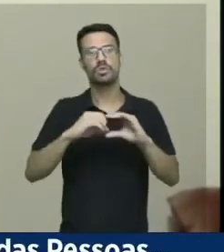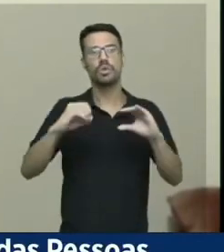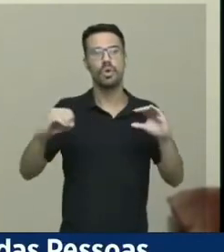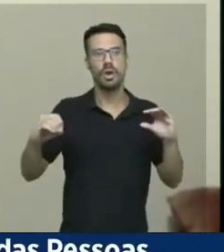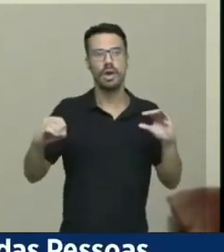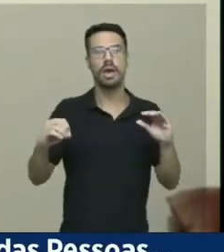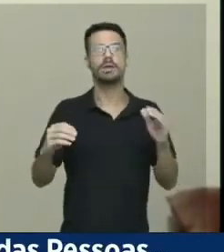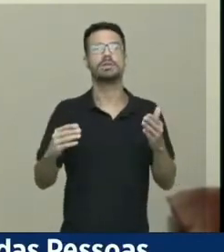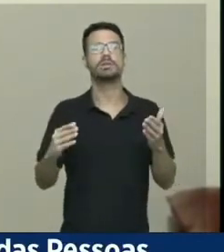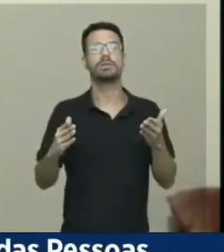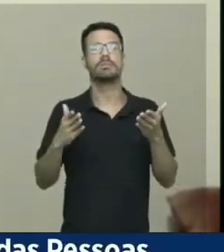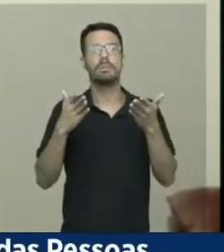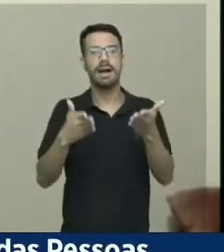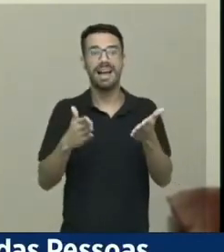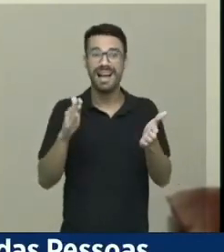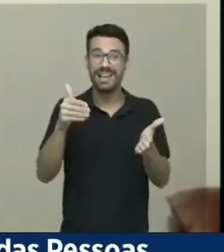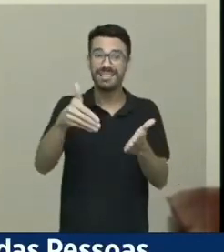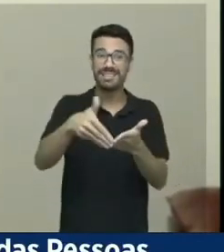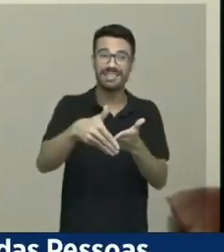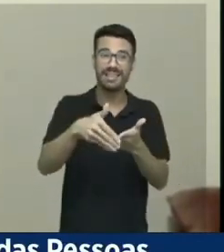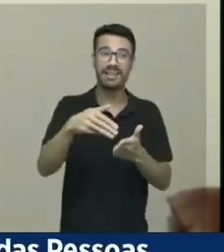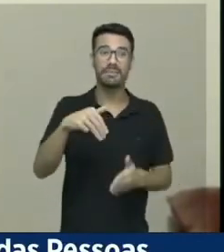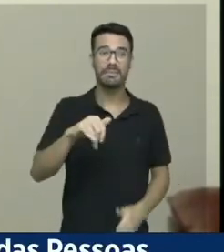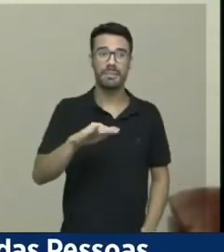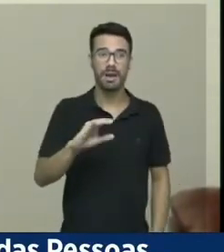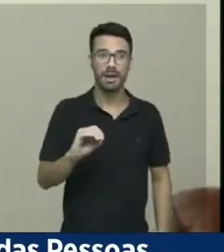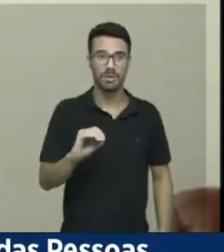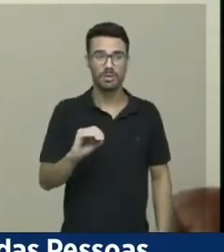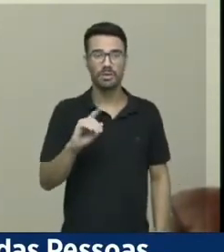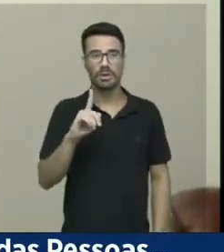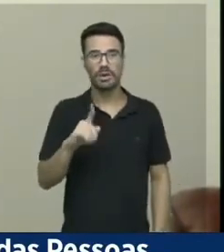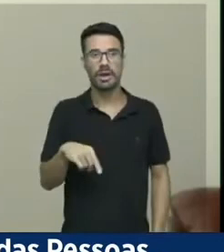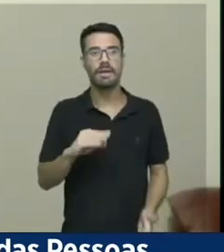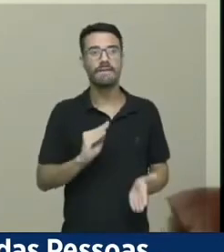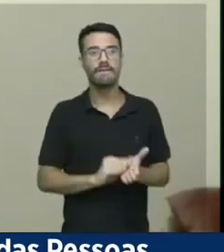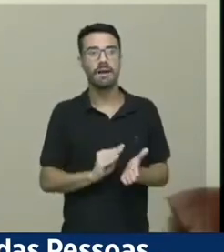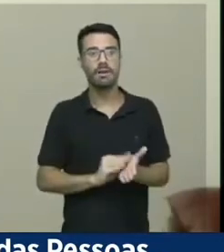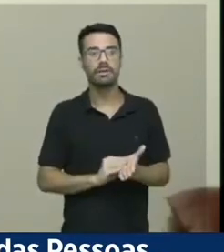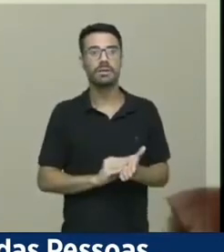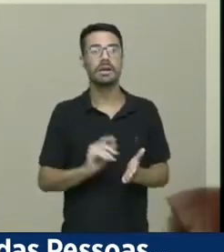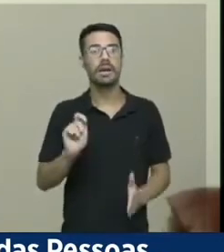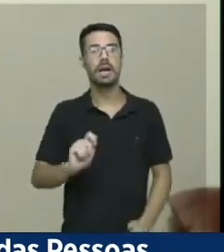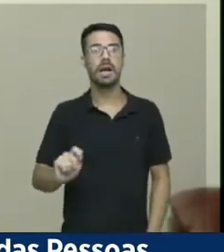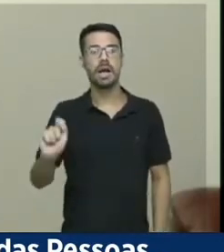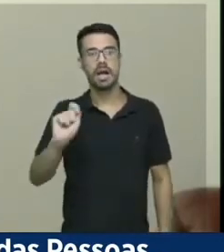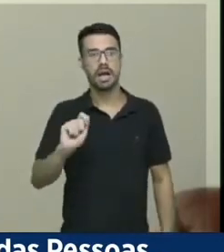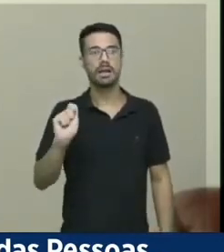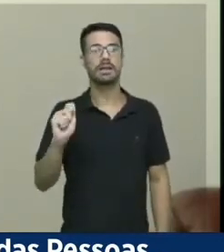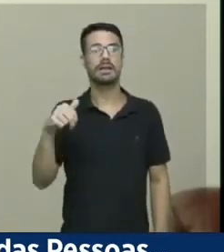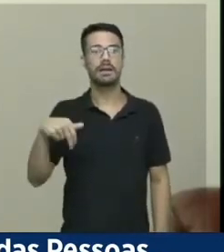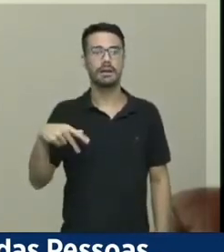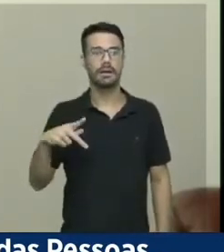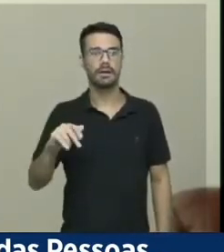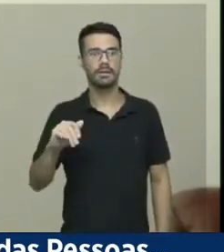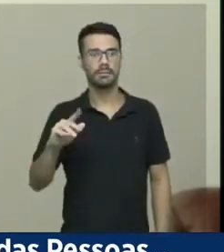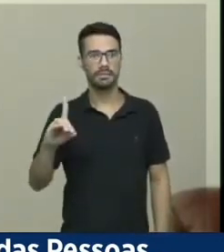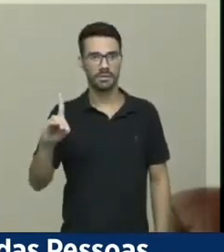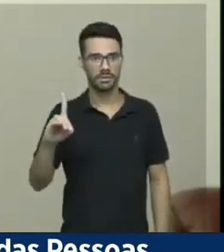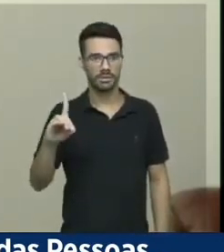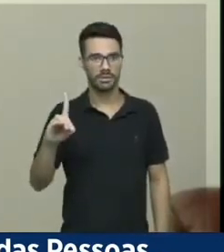até maio, a reclamação era a ausência da ANPID, que tem, sim, seus méritos e tal,